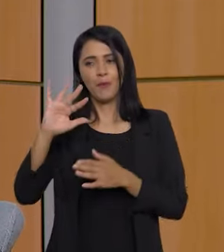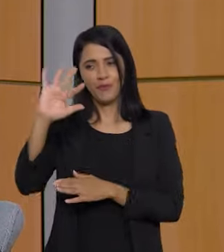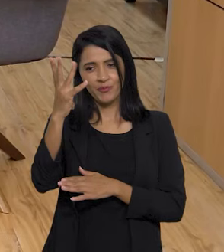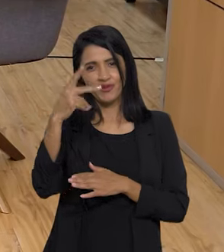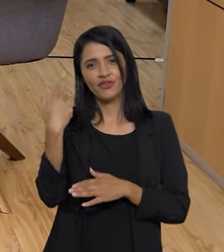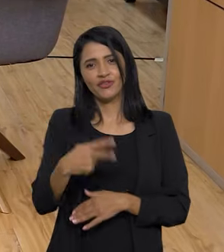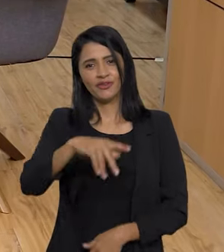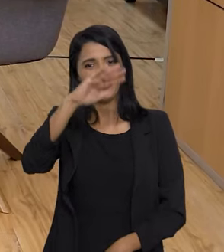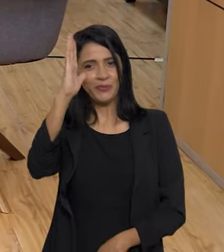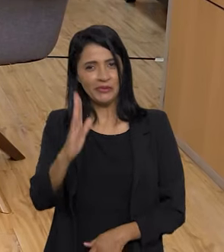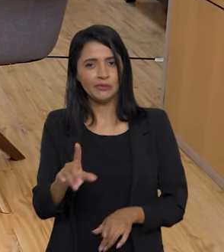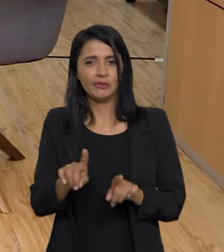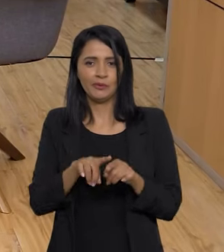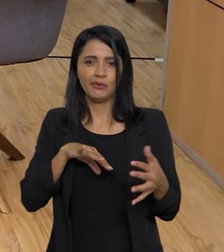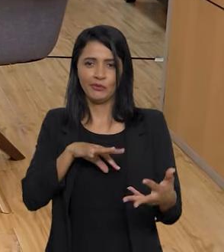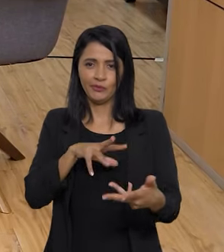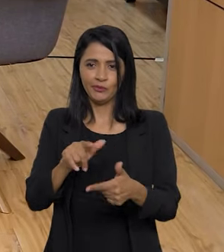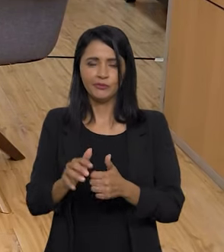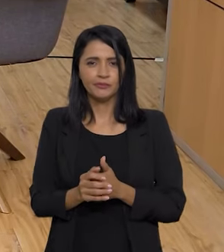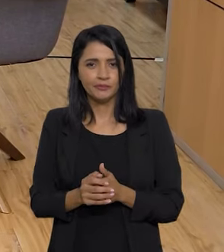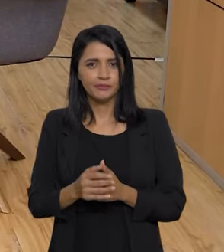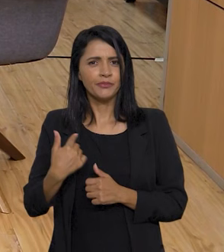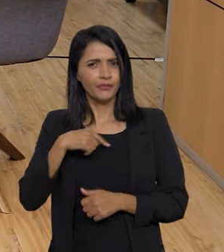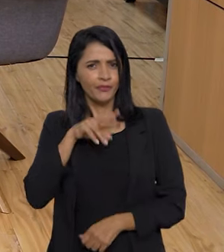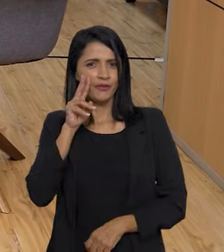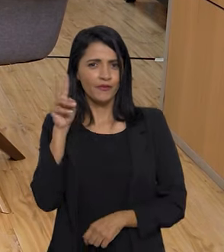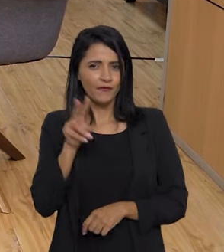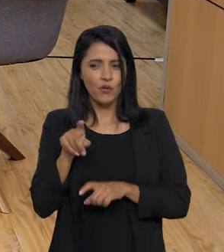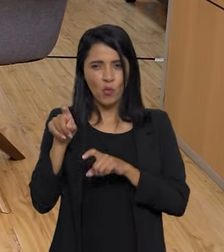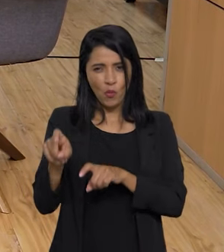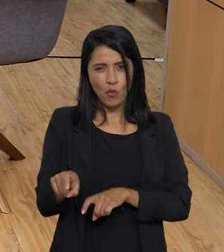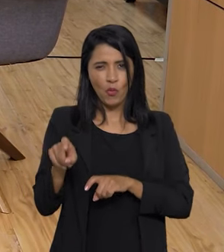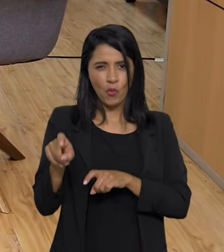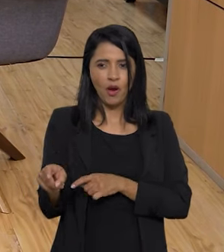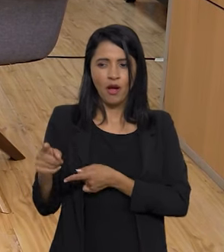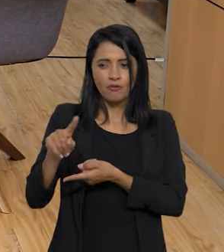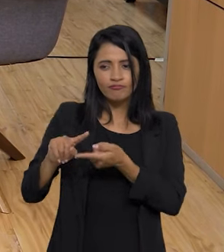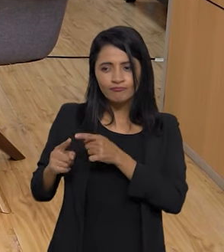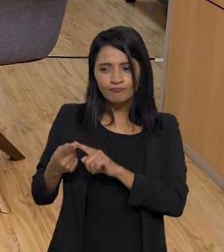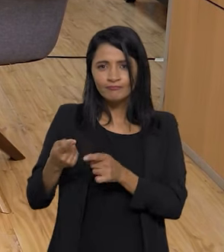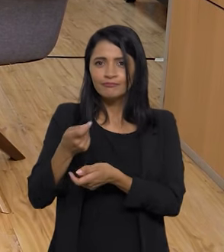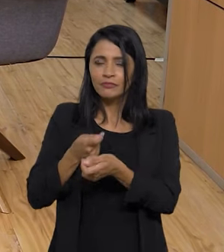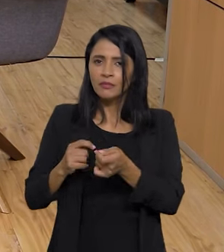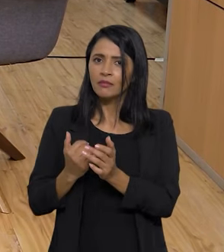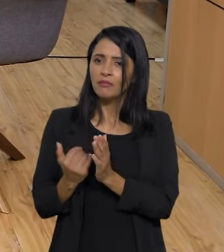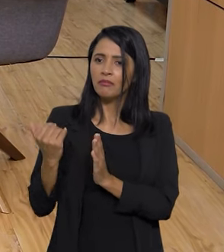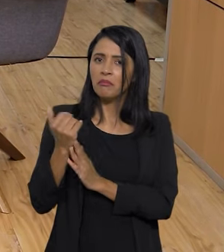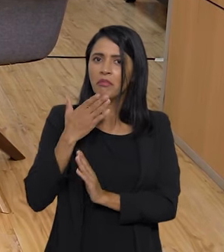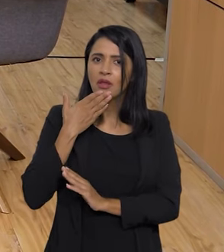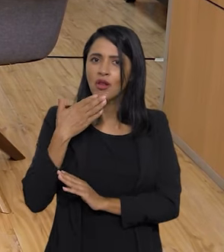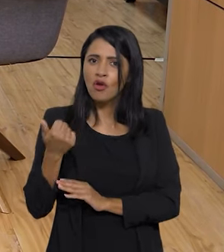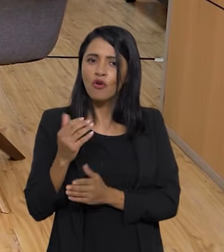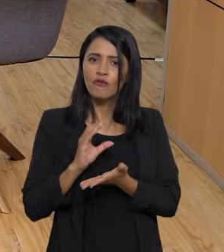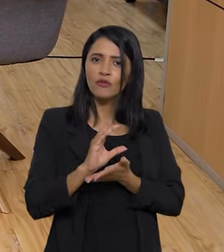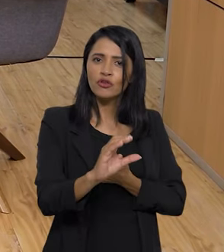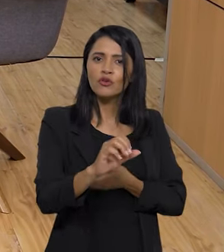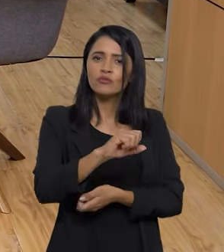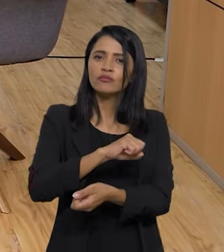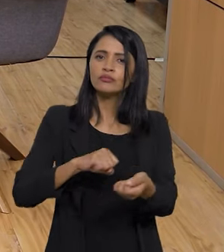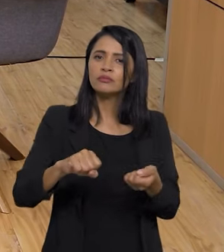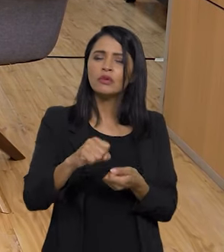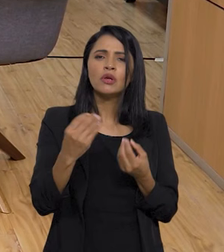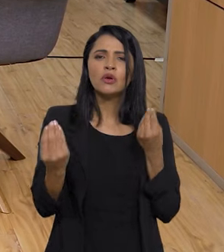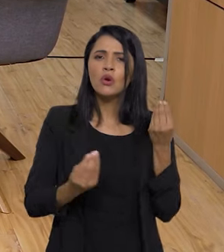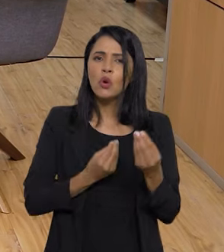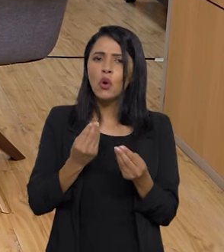o meio ambiente no Brasil e no mundo. A gente viu aí o agronegócio se modernizou muito, investiu em sustentabilidade.